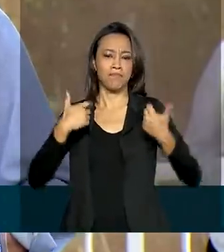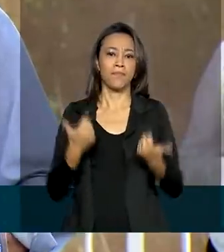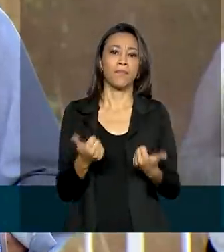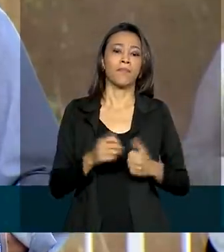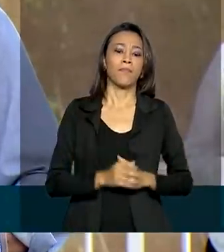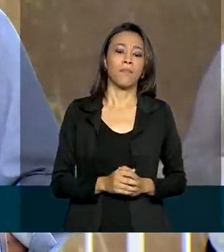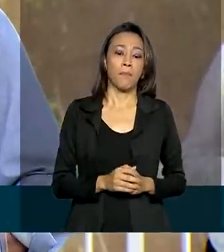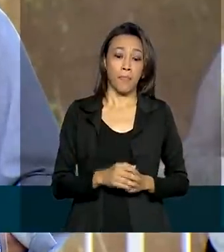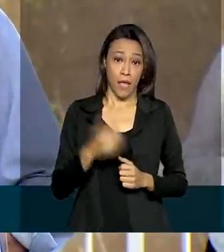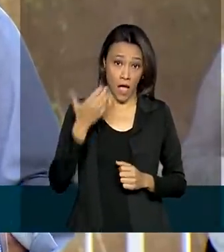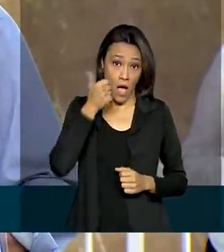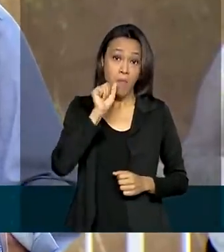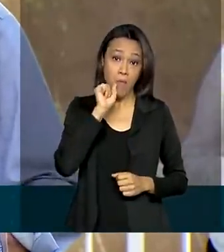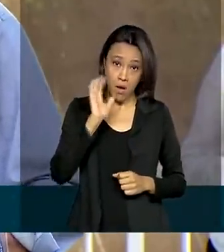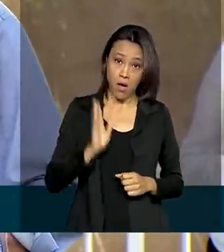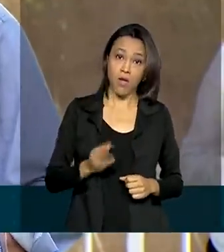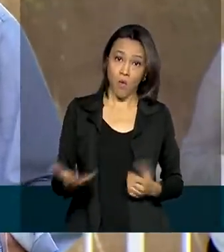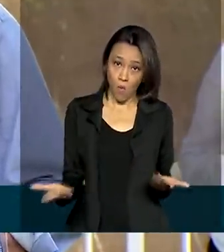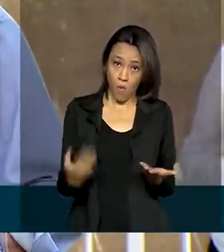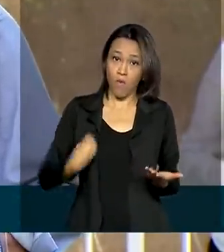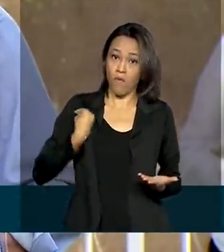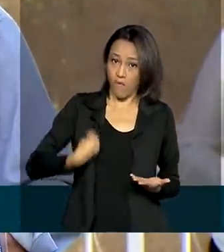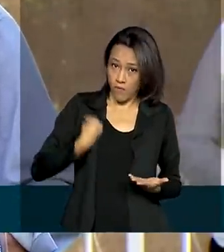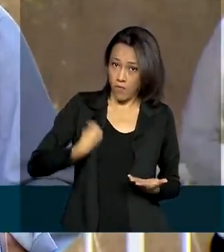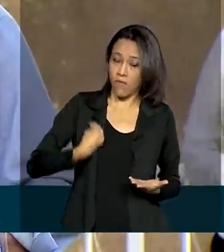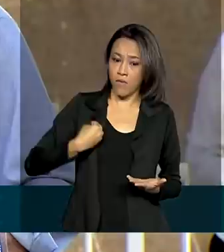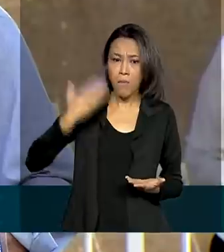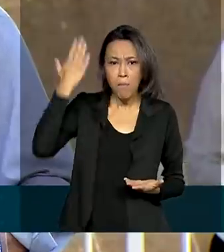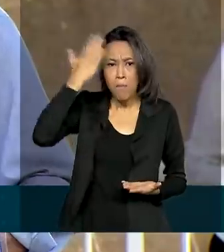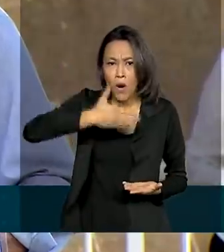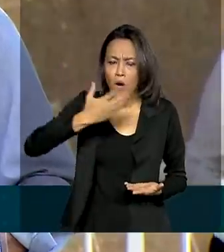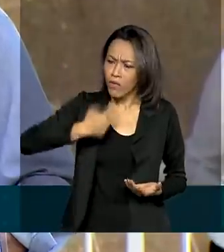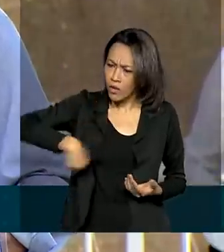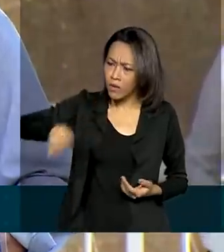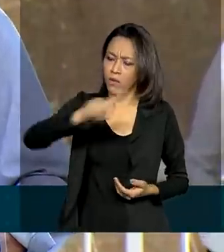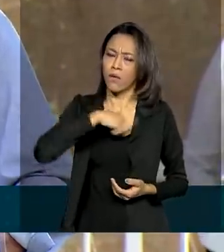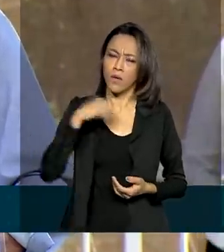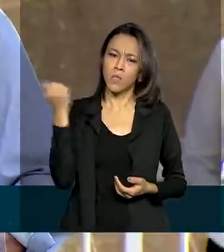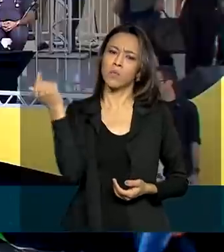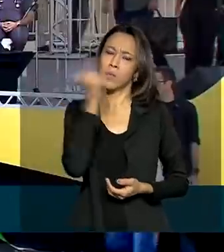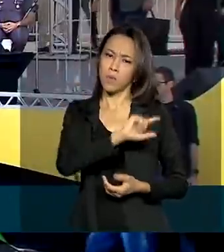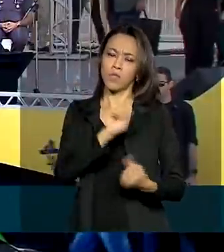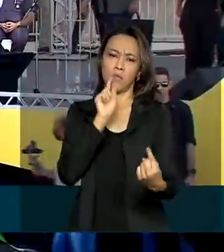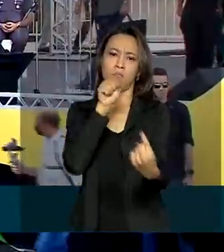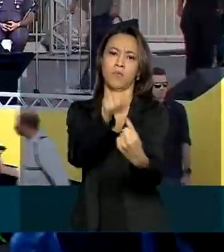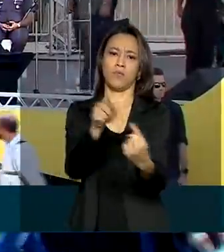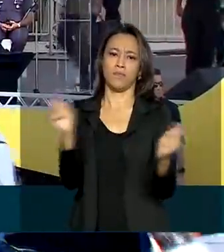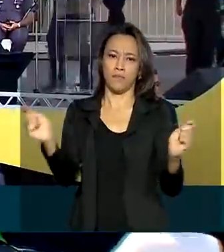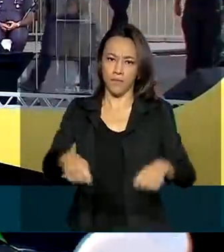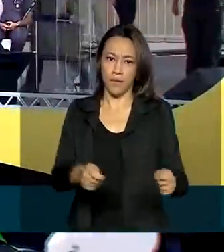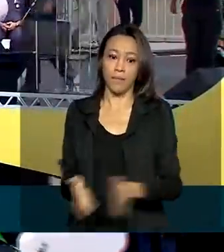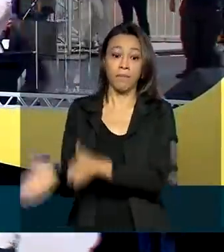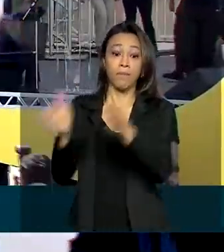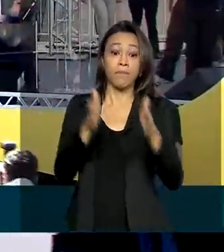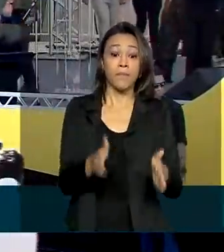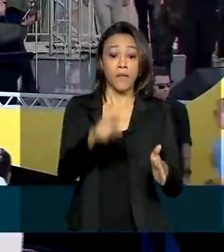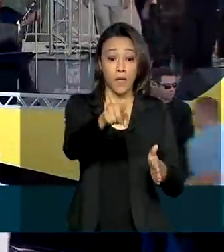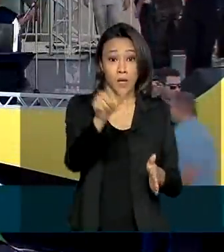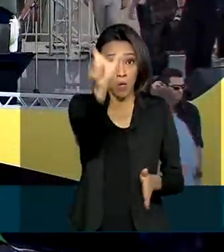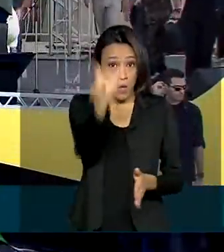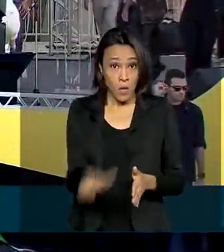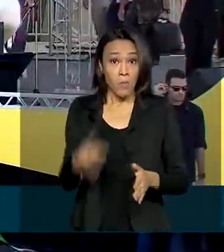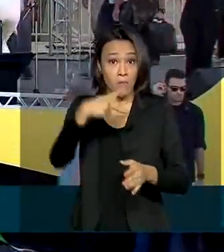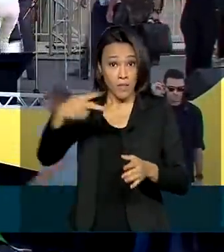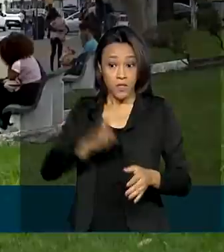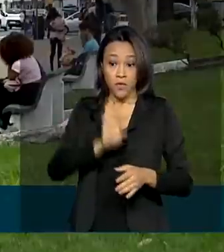vivos, minha mãe viva também. É uma prova que todos nós podemos atingir o nosso objetivo. O presidente foi até Pariquera Sul